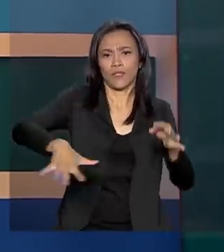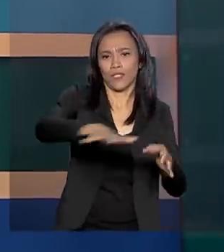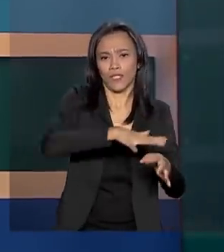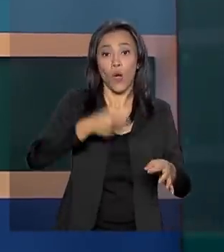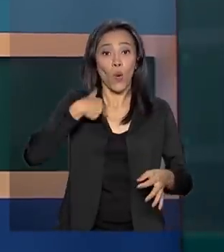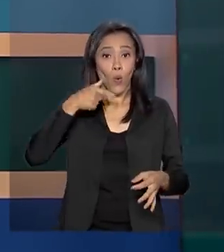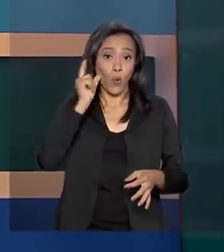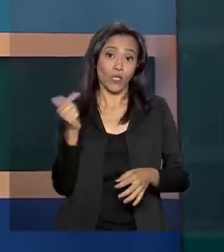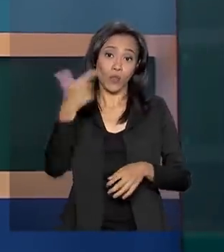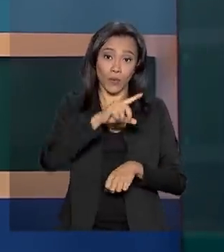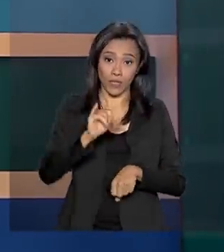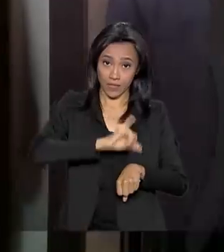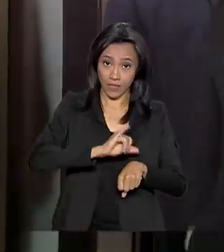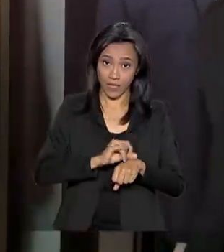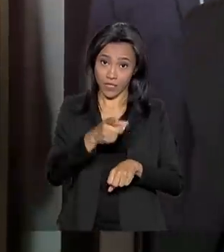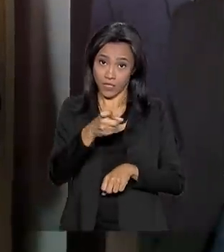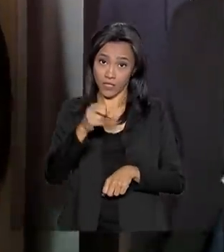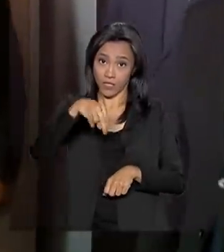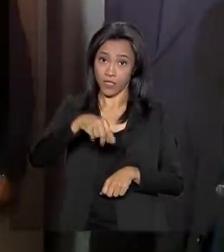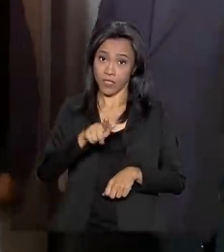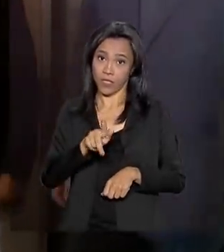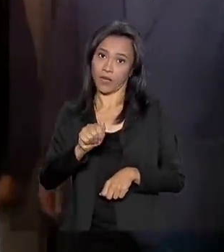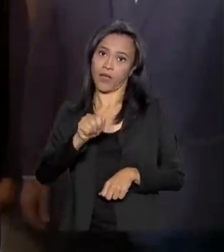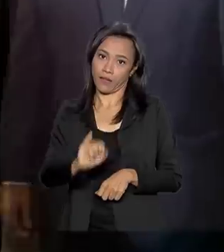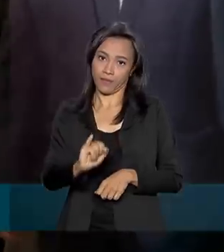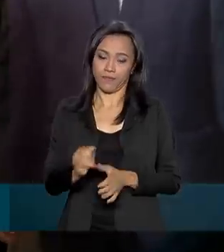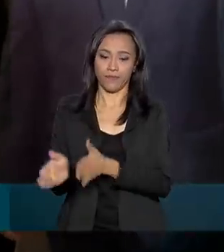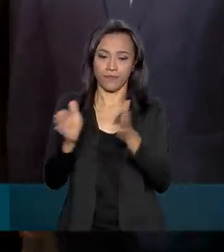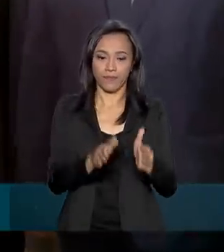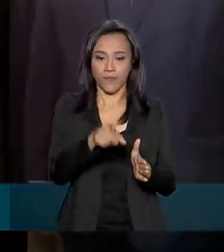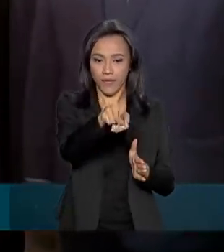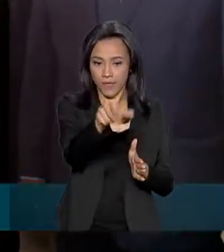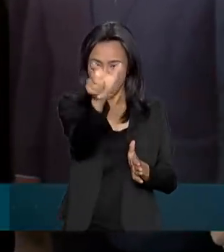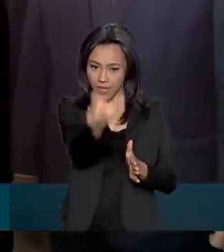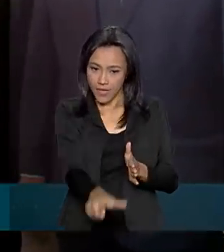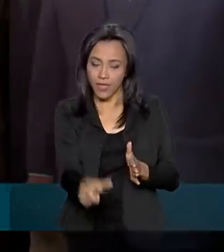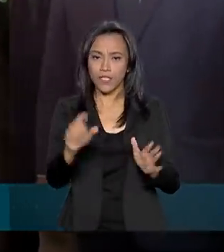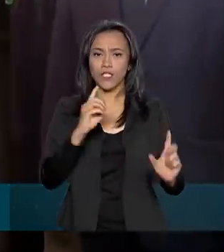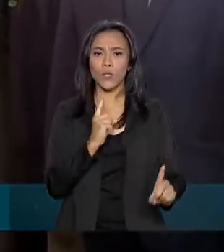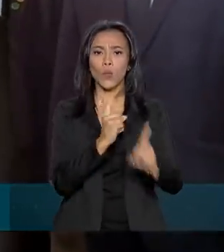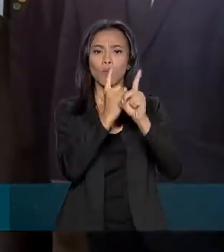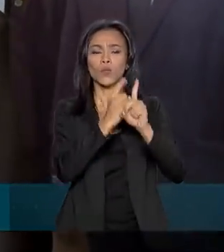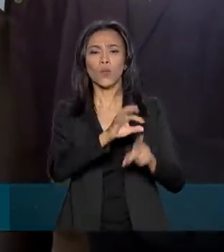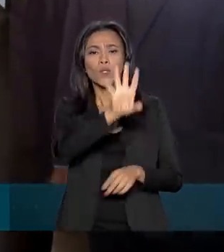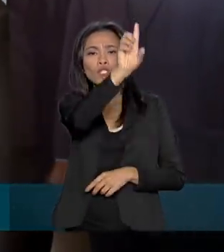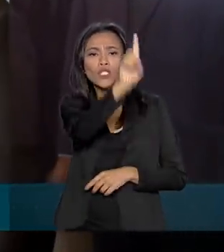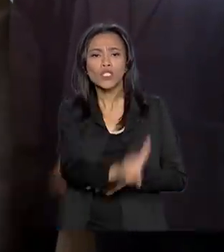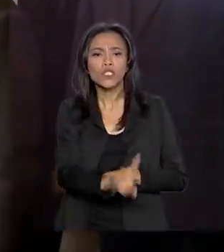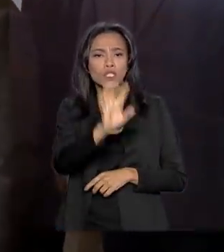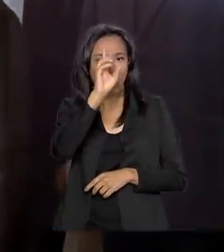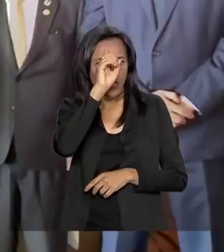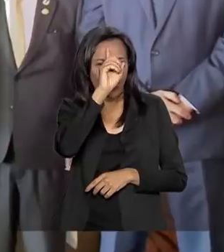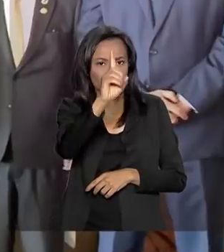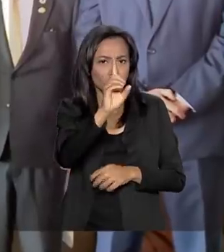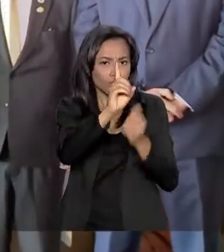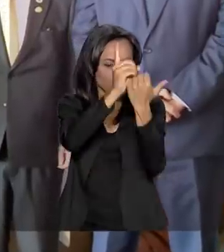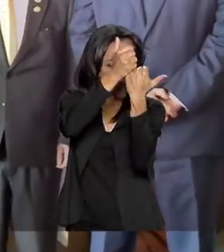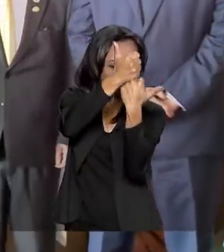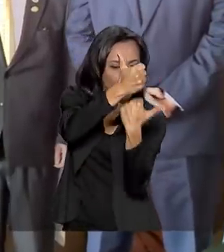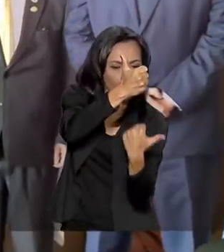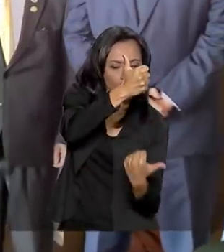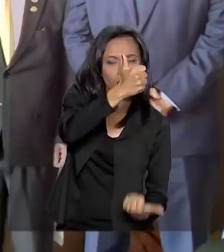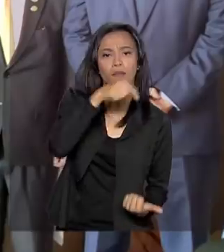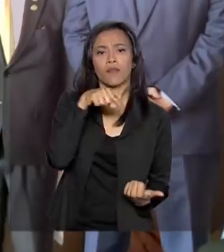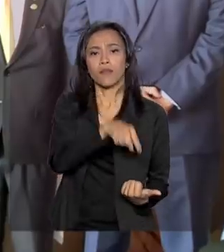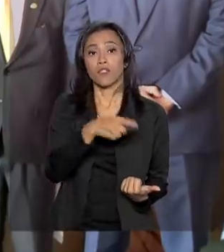cidade de Xangai. Hamilton Mourão se encontrou com a diretoria do novo Banco de Desenvolvimento, que apoia